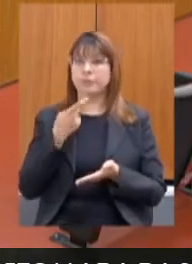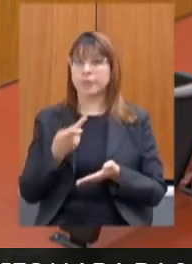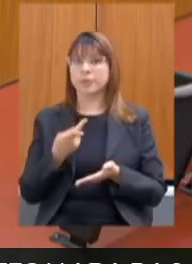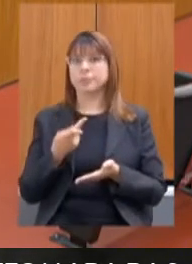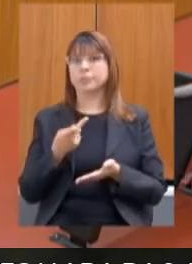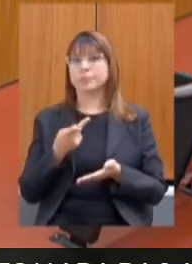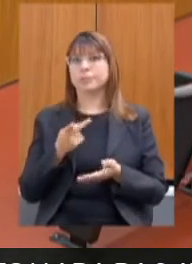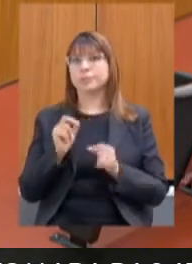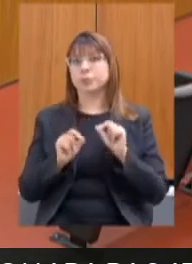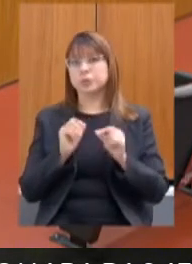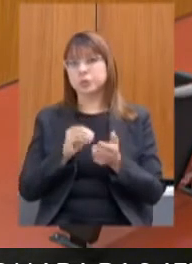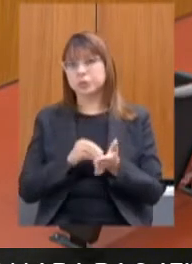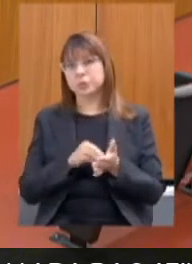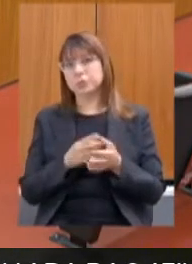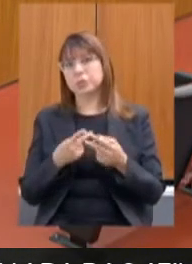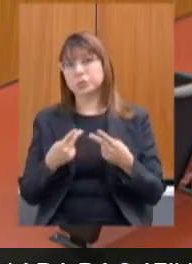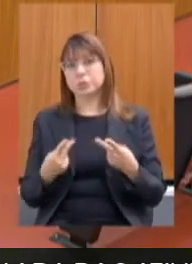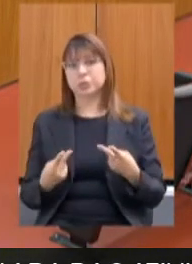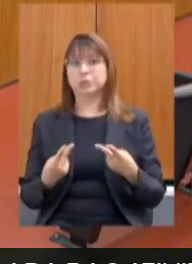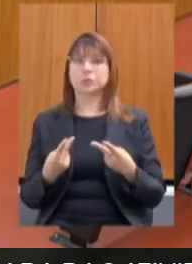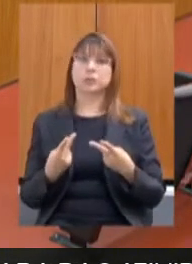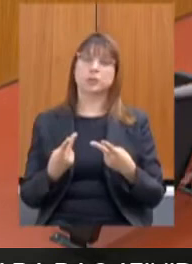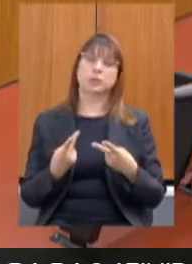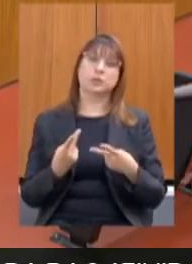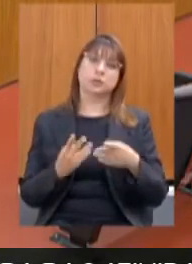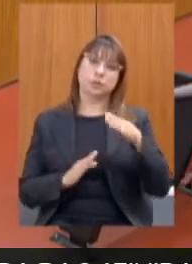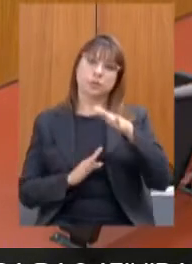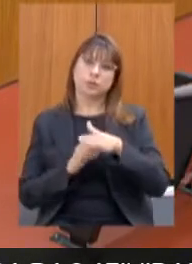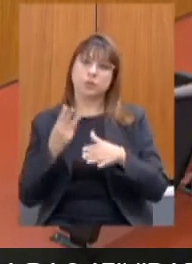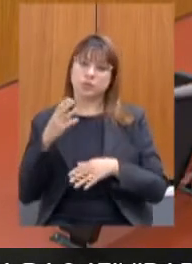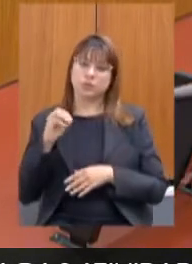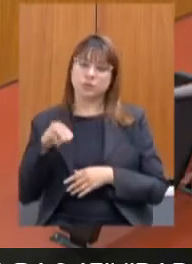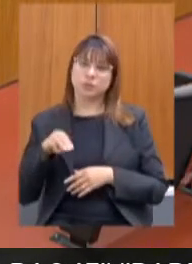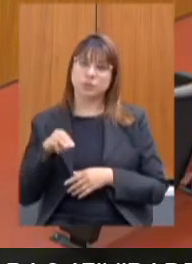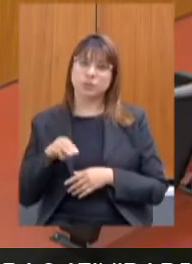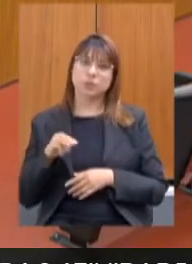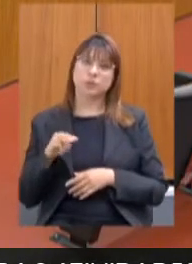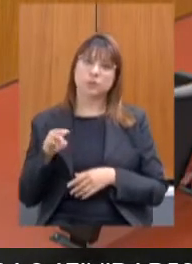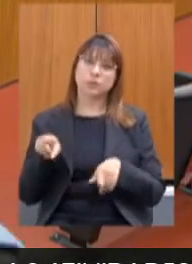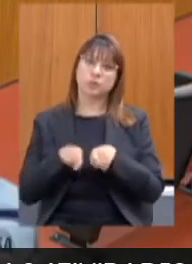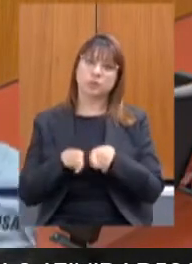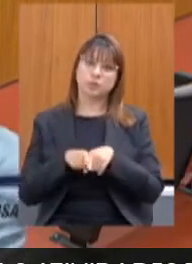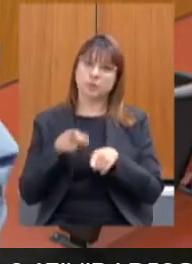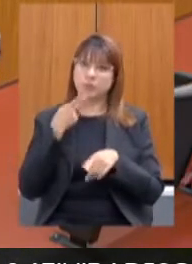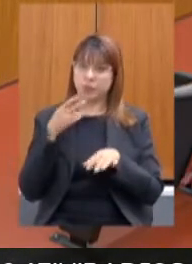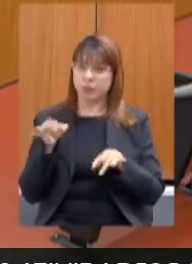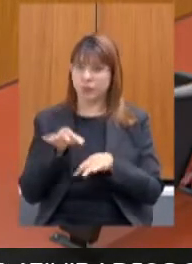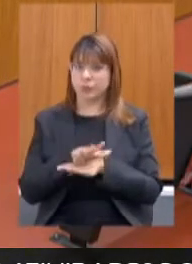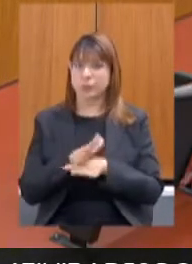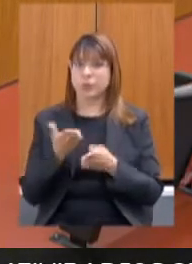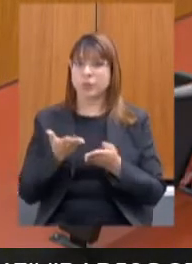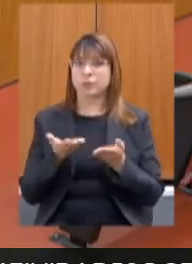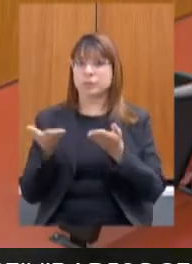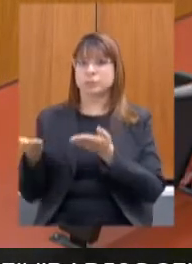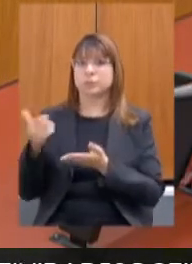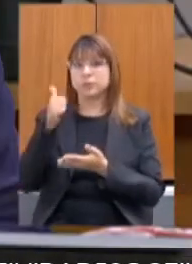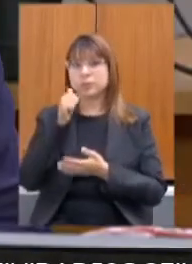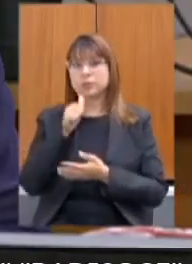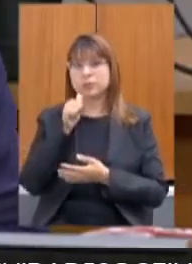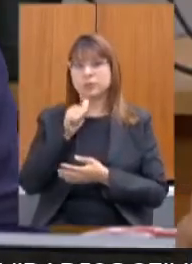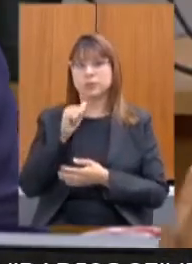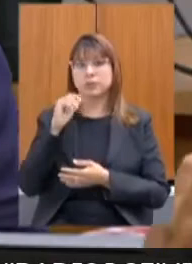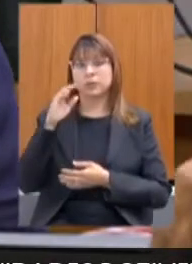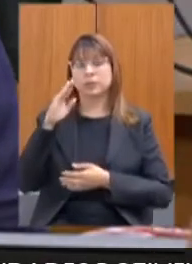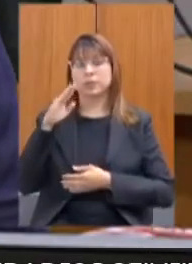das apresentações que não conseguiu no tempo de 30 minutos e fazer as considerações com a palavra a deputada Beatriz